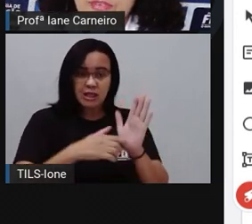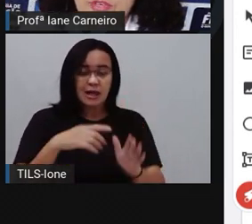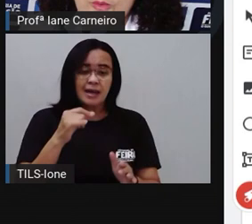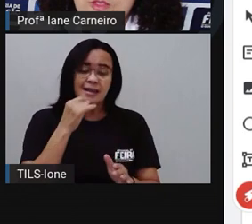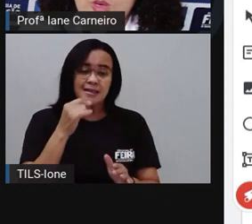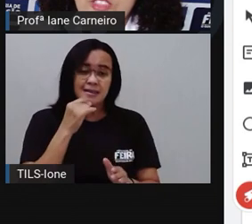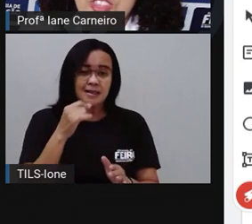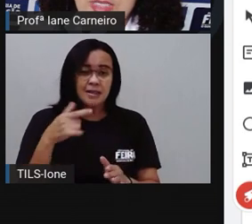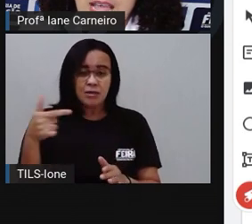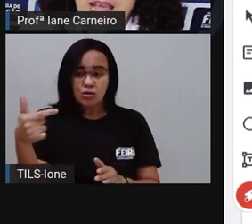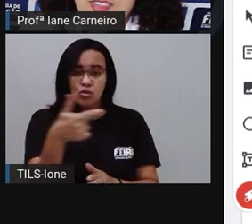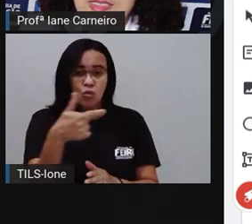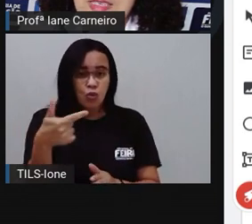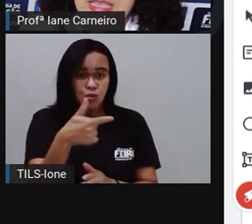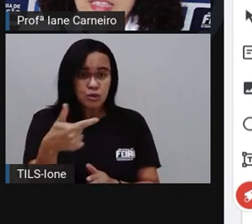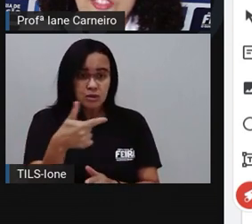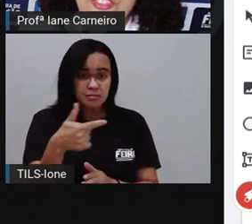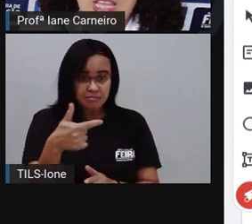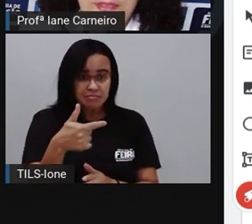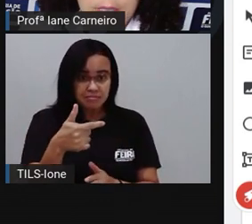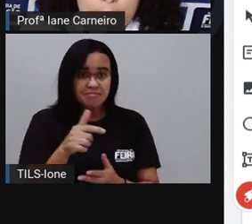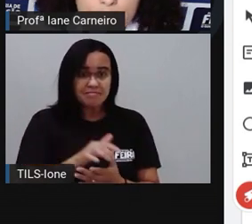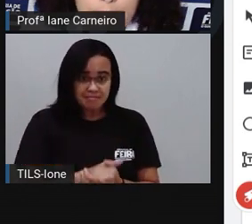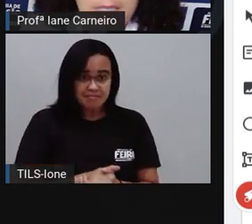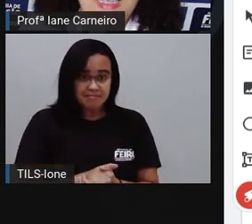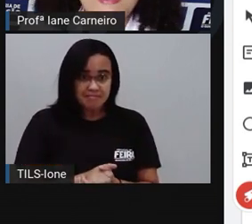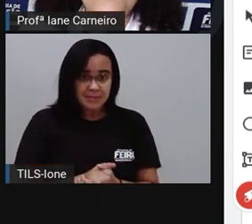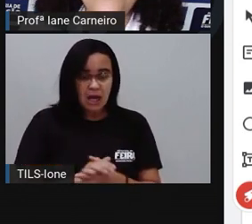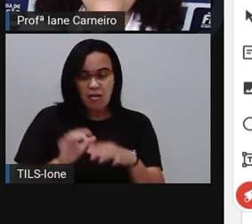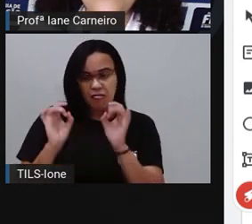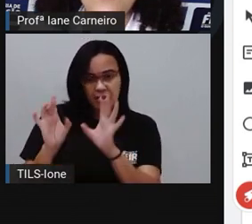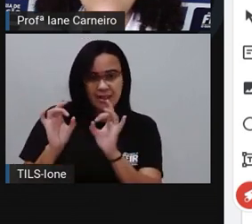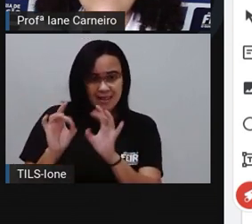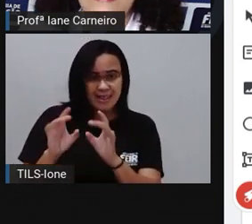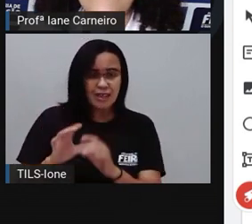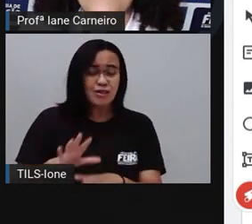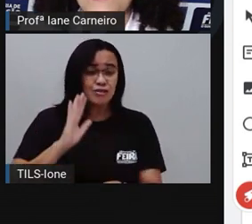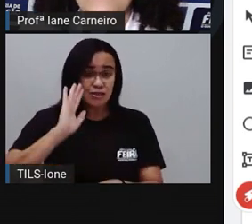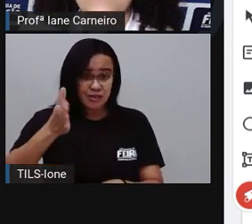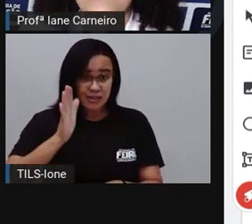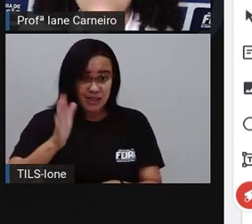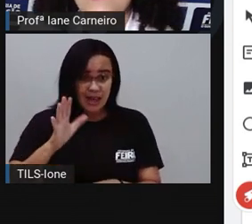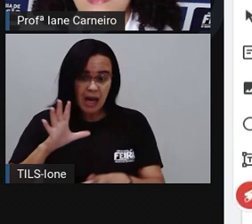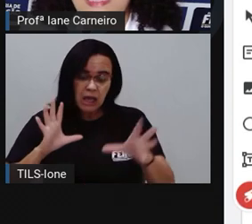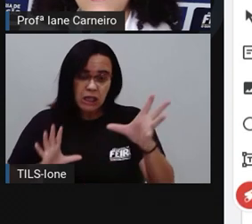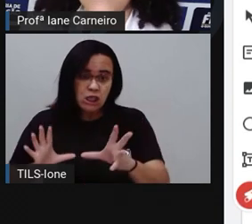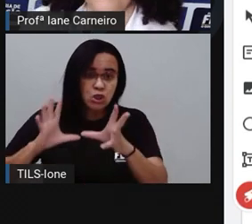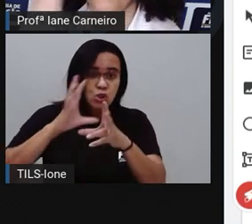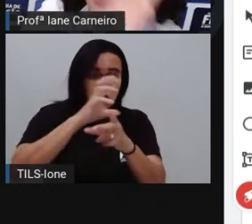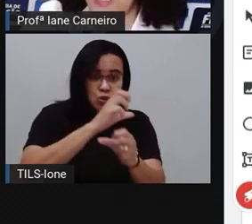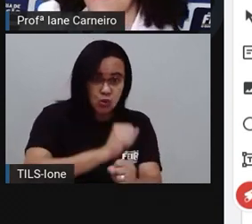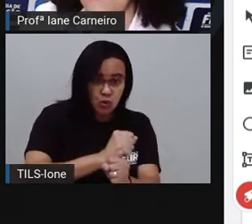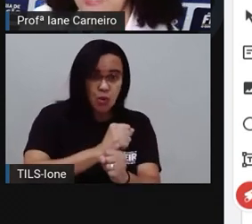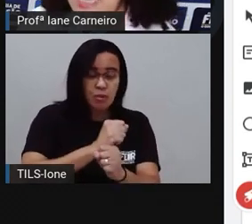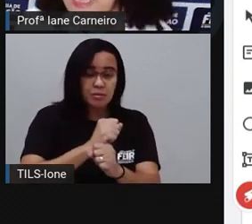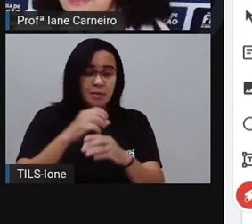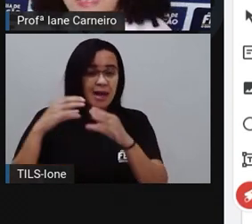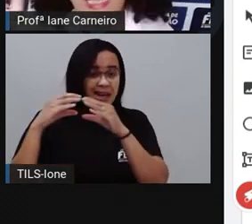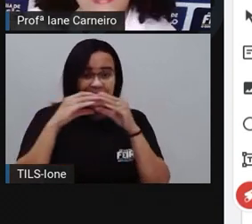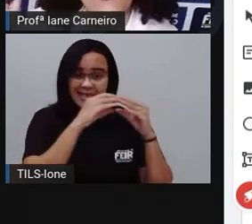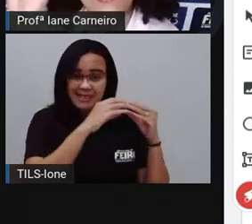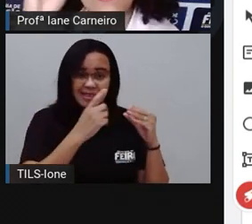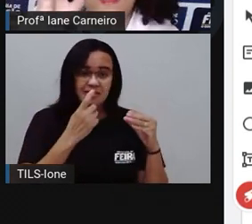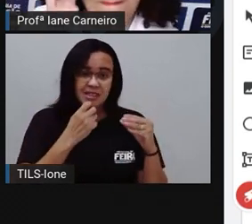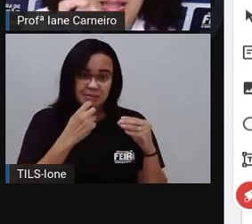que foram as quantidades que ele já vendeu, do total de melancias que ele tem, tá certo?